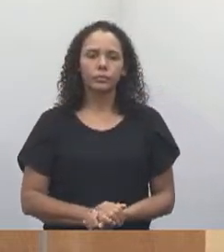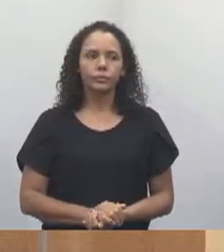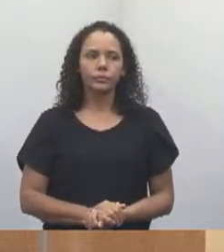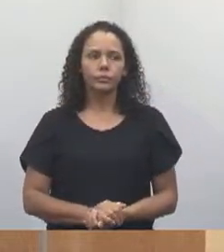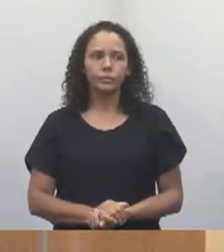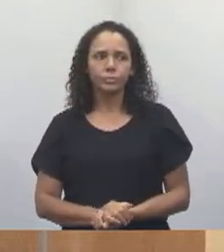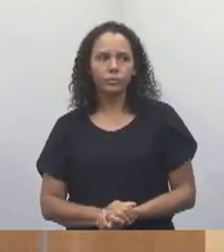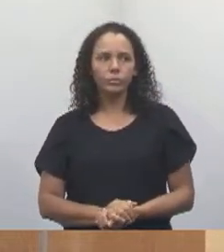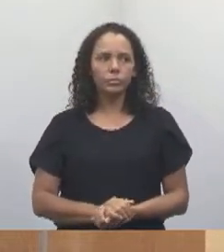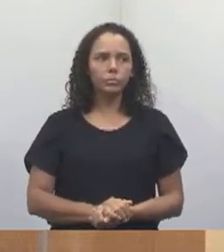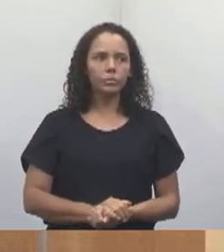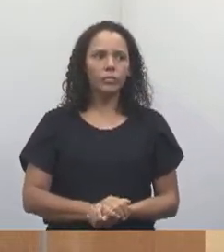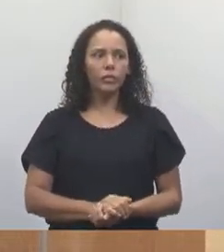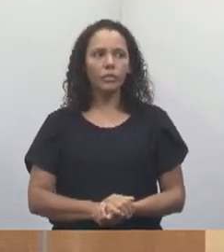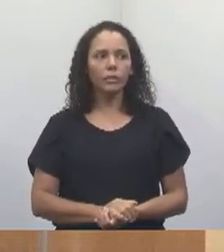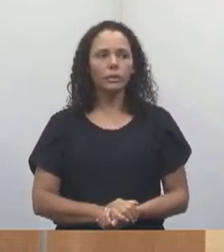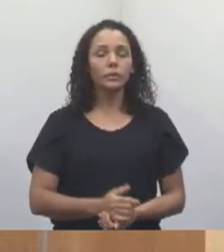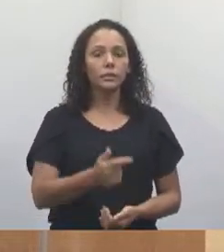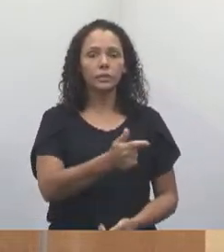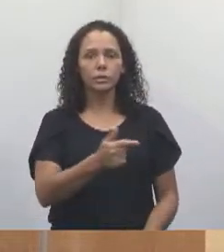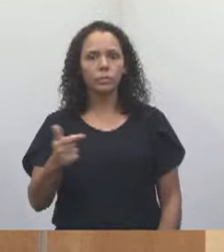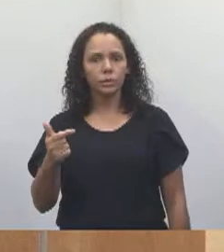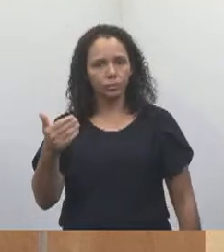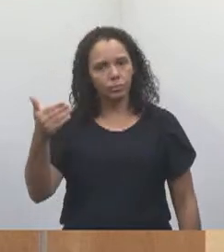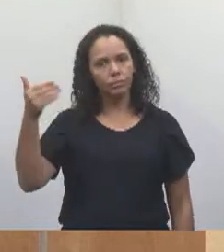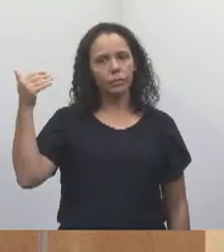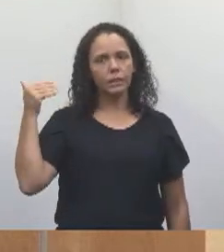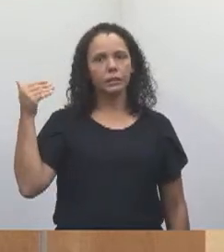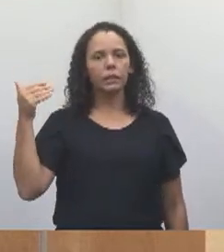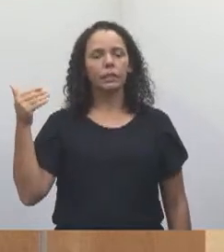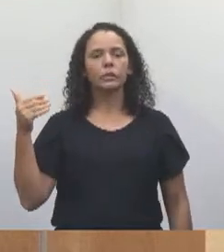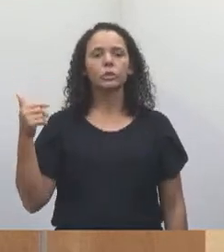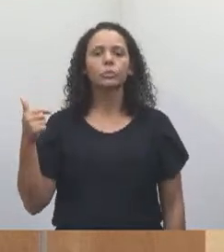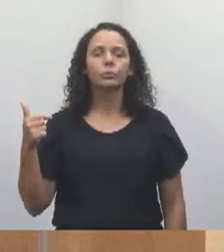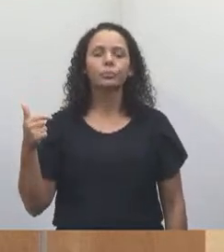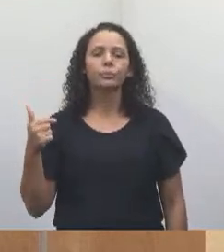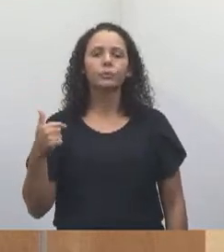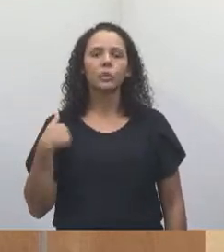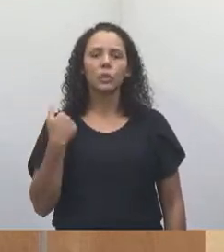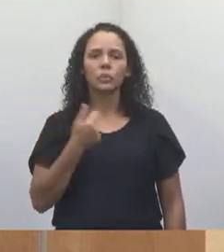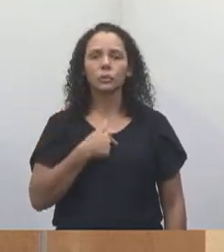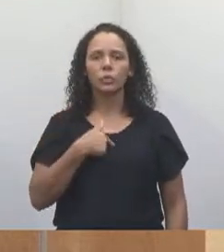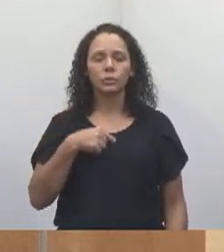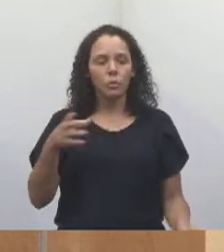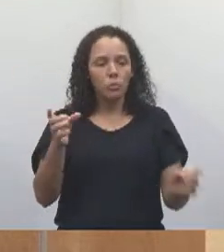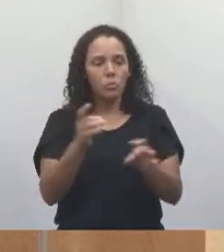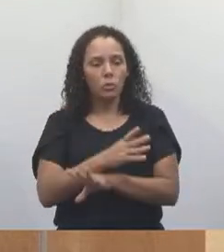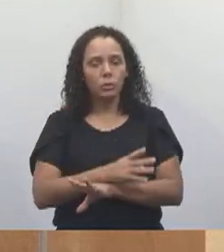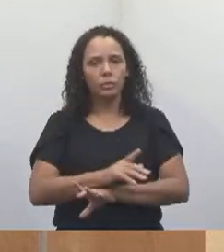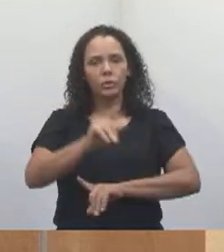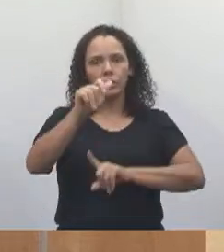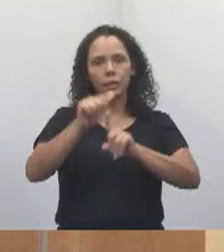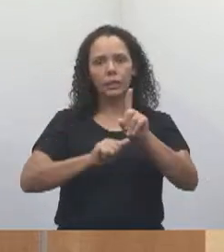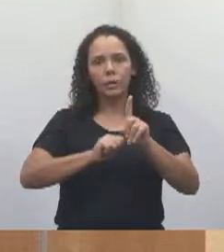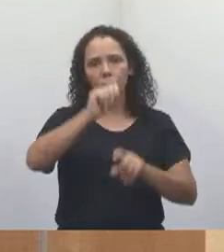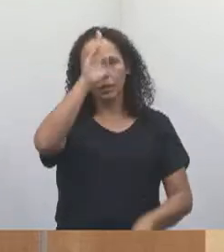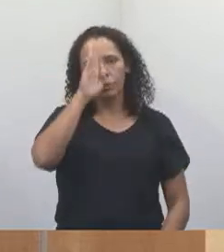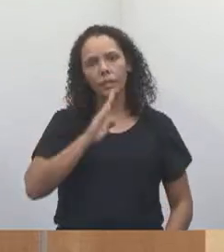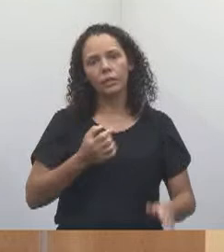Nessa semana que passou, nós concluímos as atividades do Setembro Amarelo. Eu sou autor da Lei nº